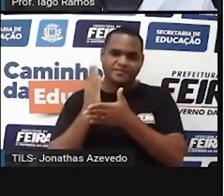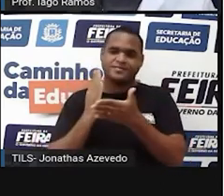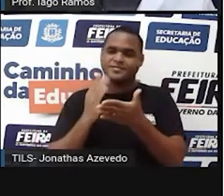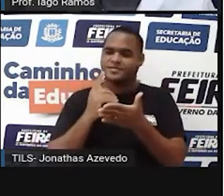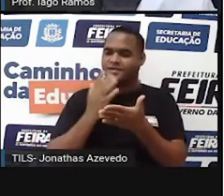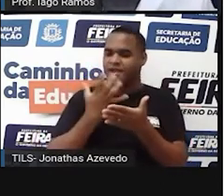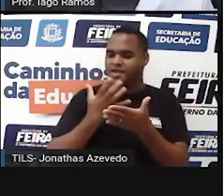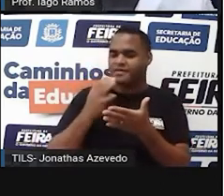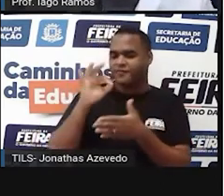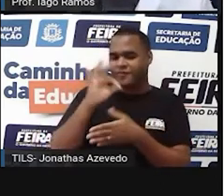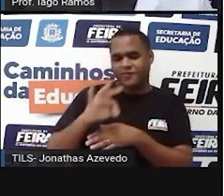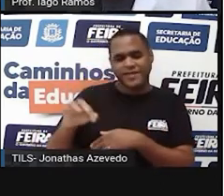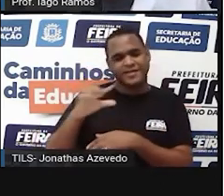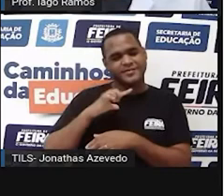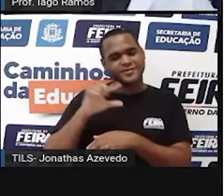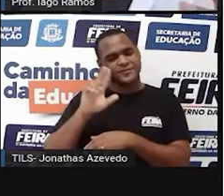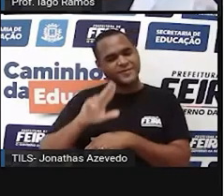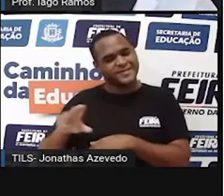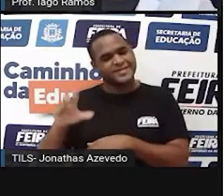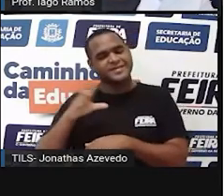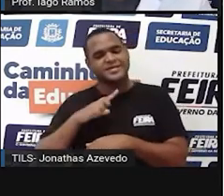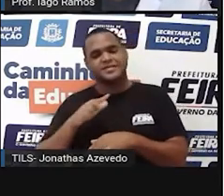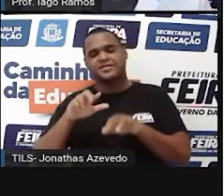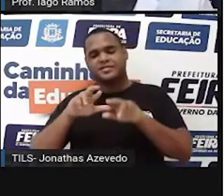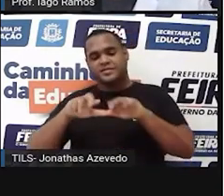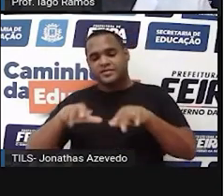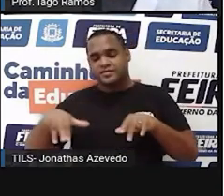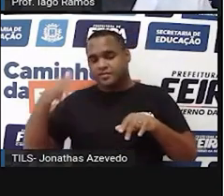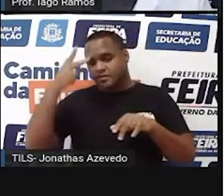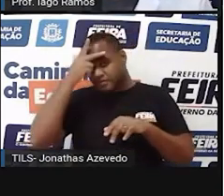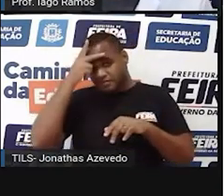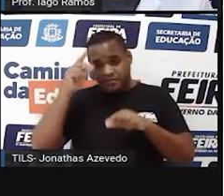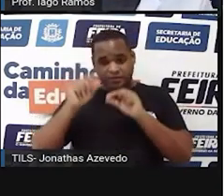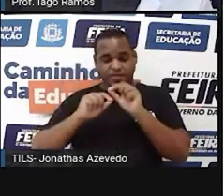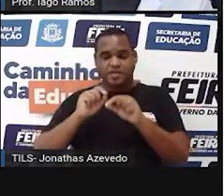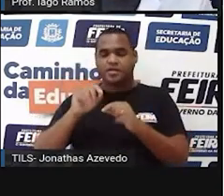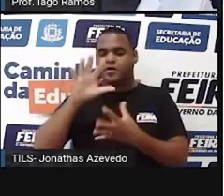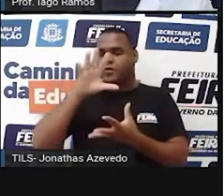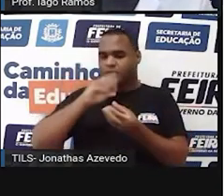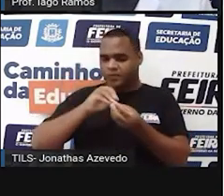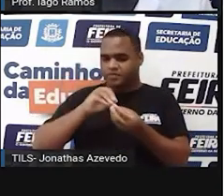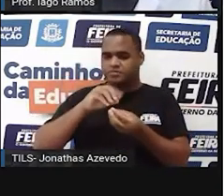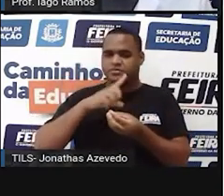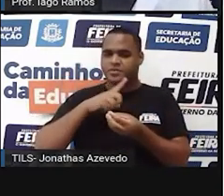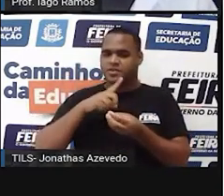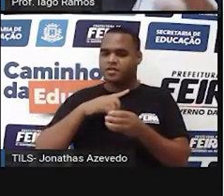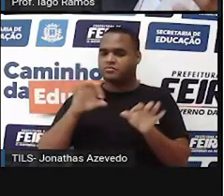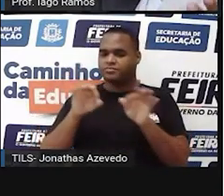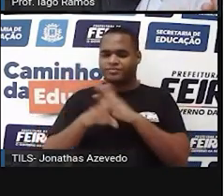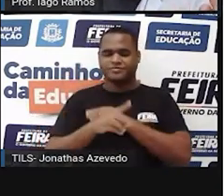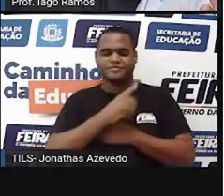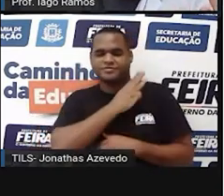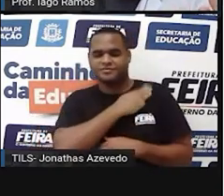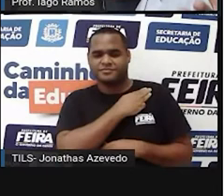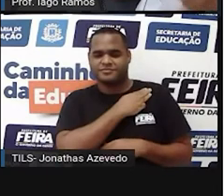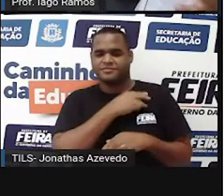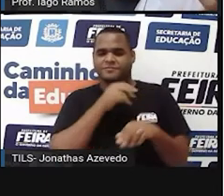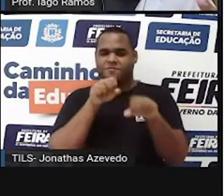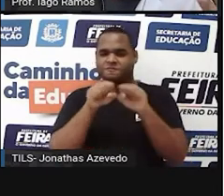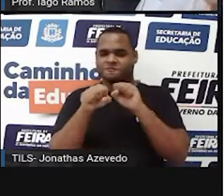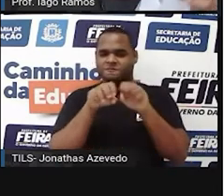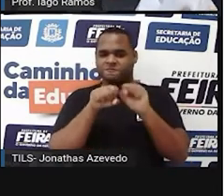faculdades, universidades. Tem gente que até faz para concluir o Ensino Médio, certo? Essa prova,